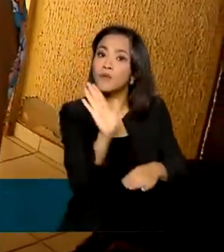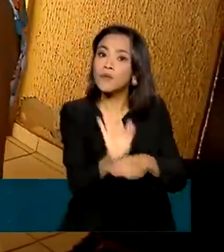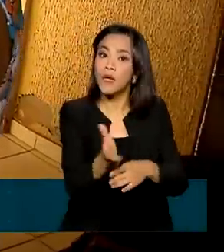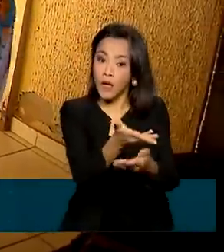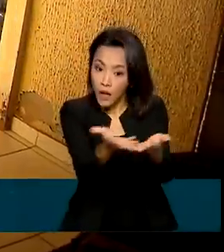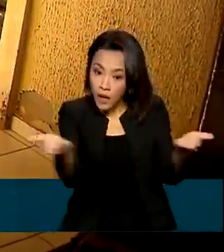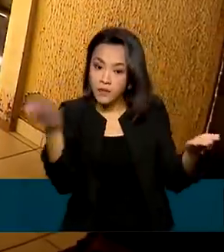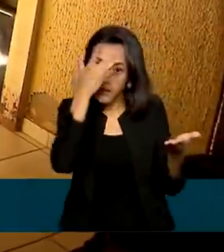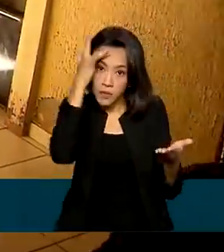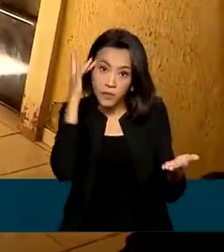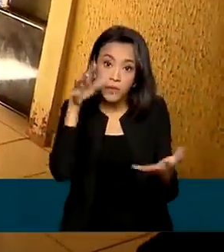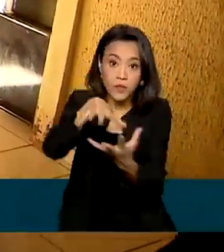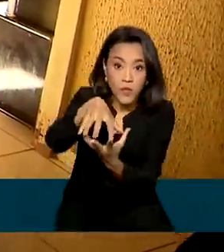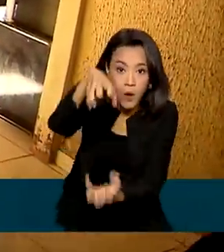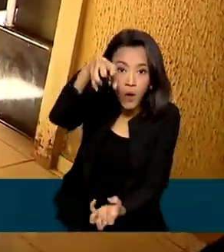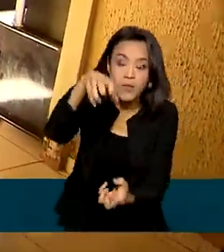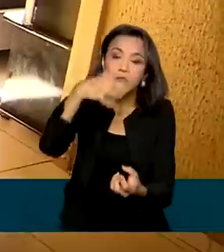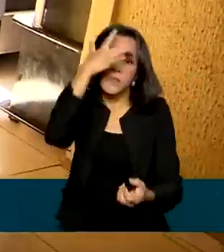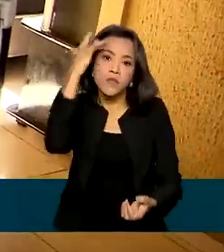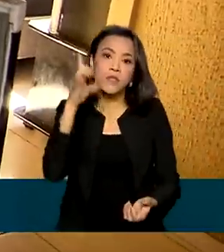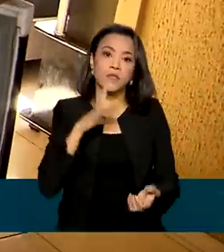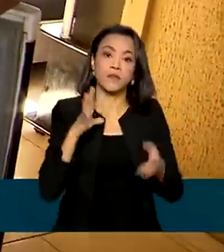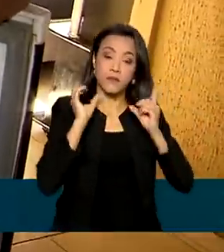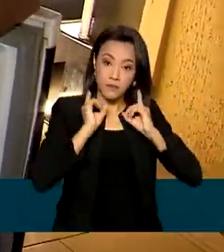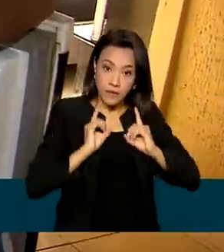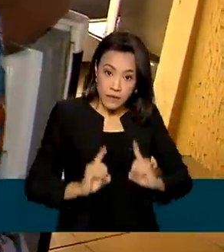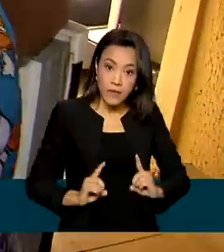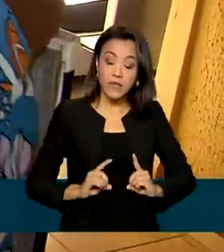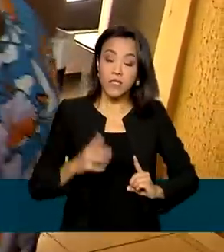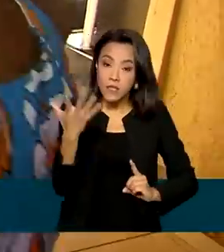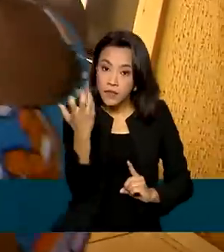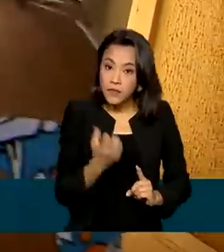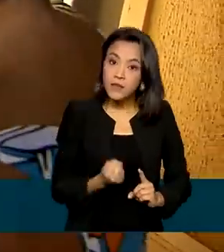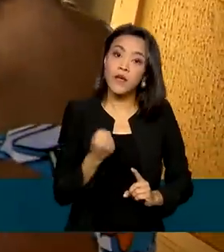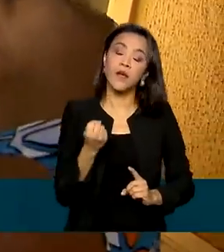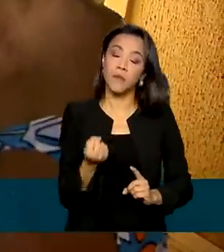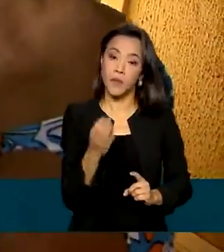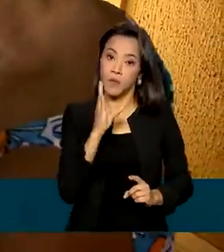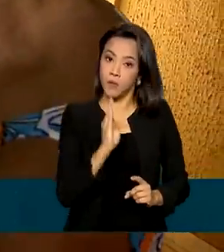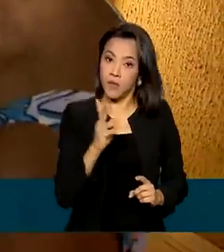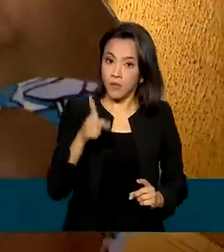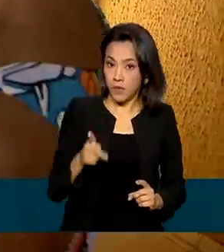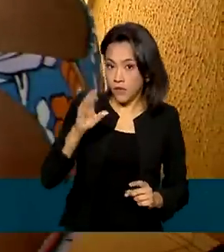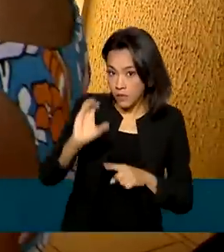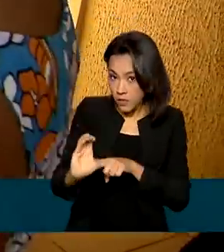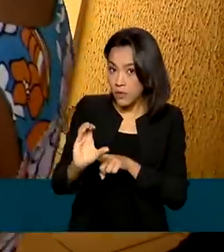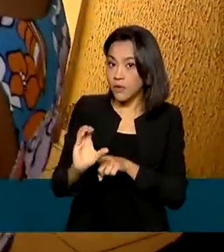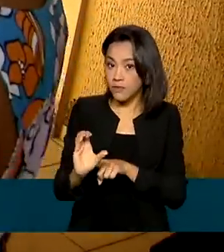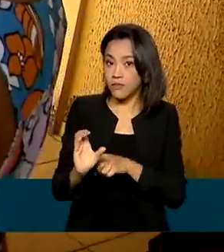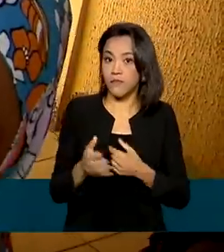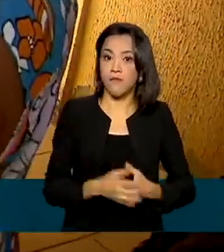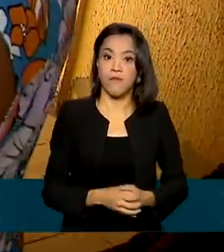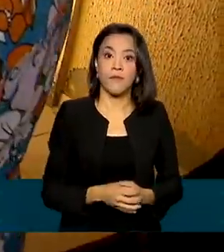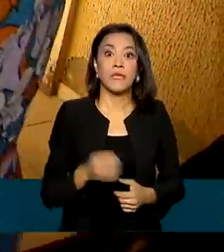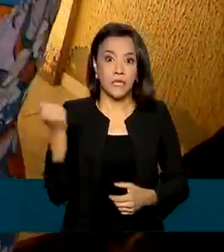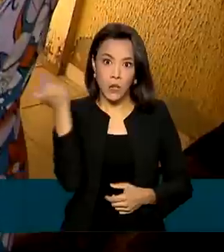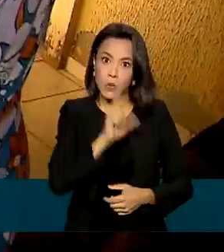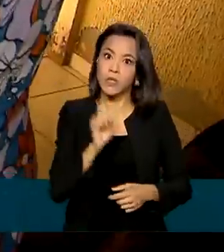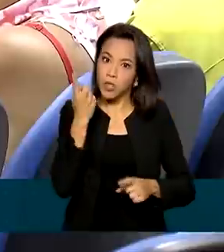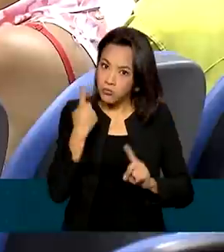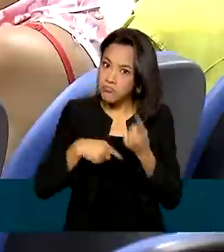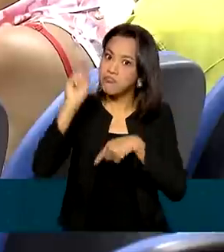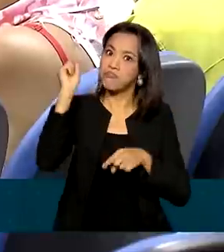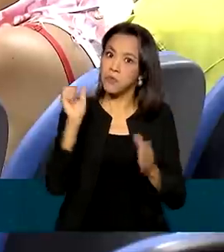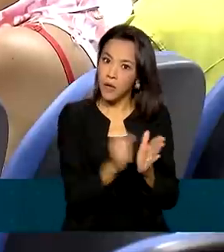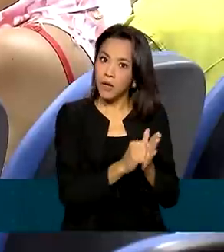principalmente de idosos e deficientes que recebem o benefício de prestação continuada. Deu certo.